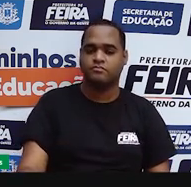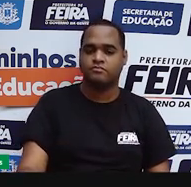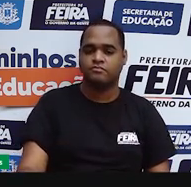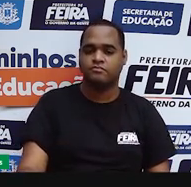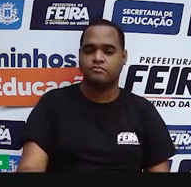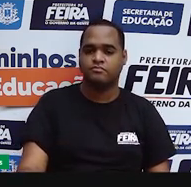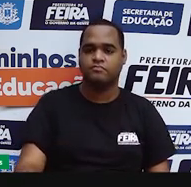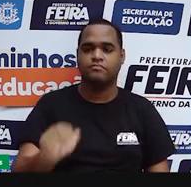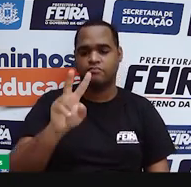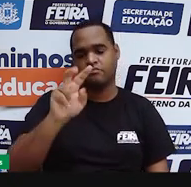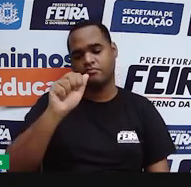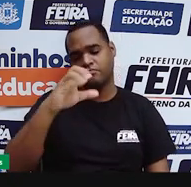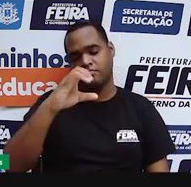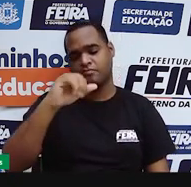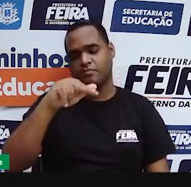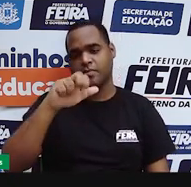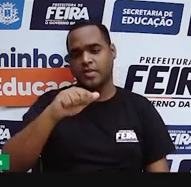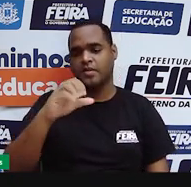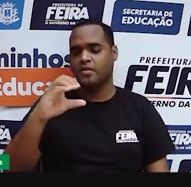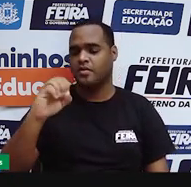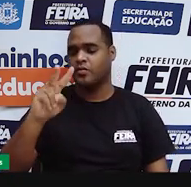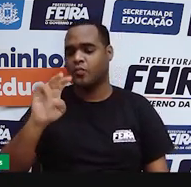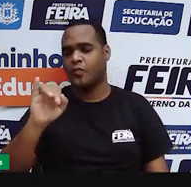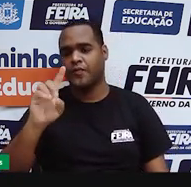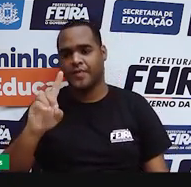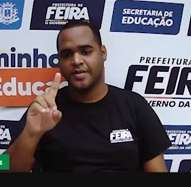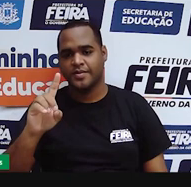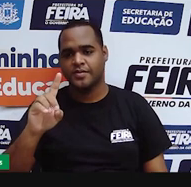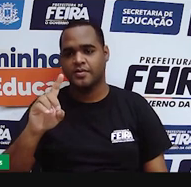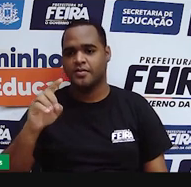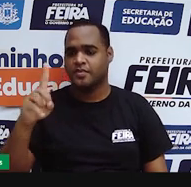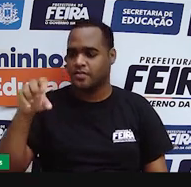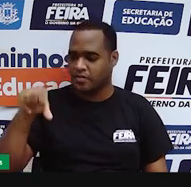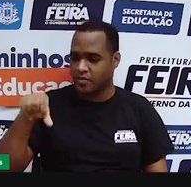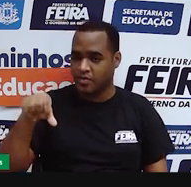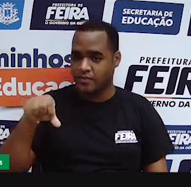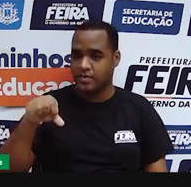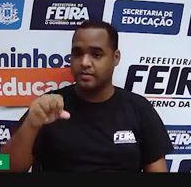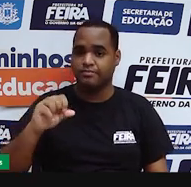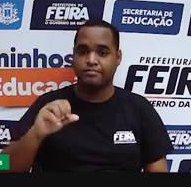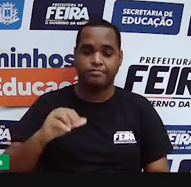Covid-19, efeitos colaterais.